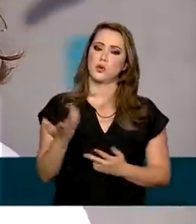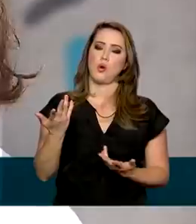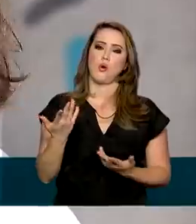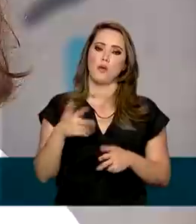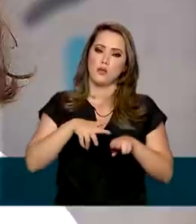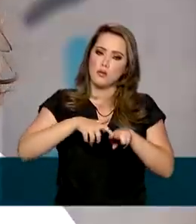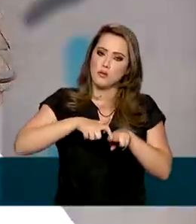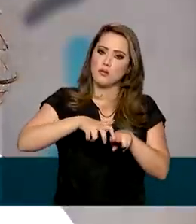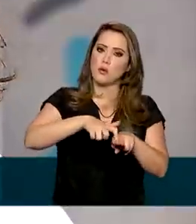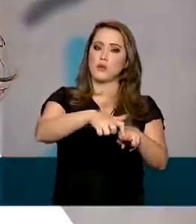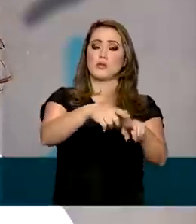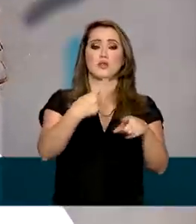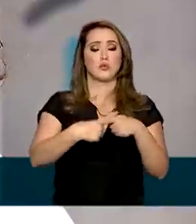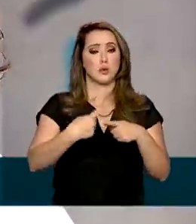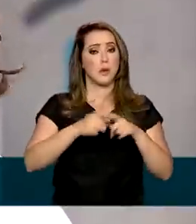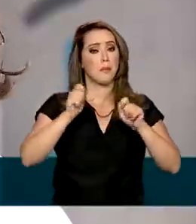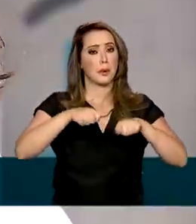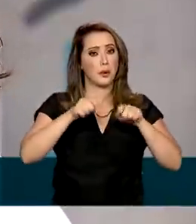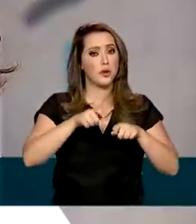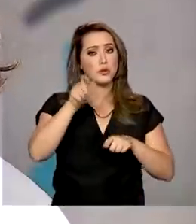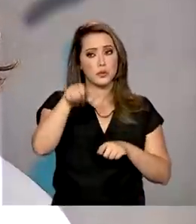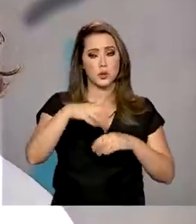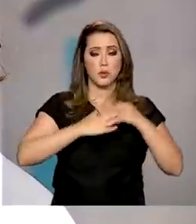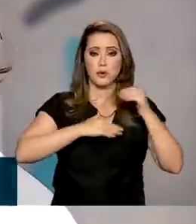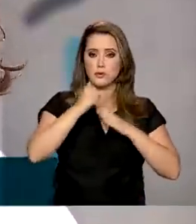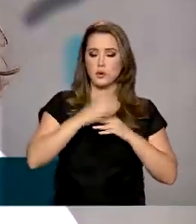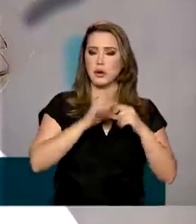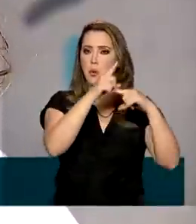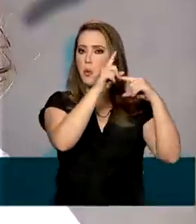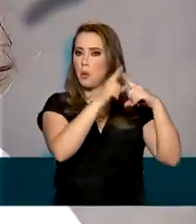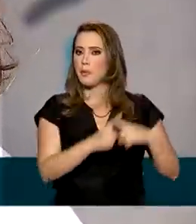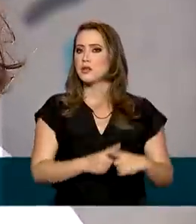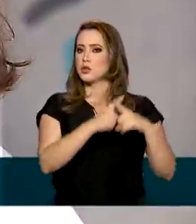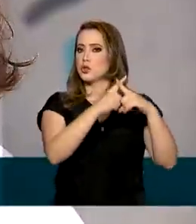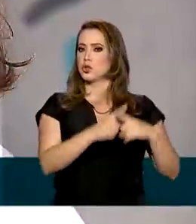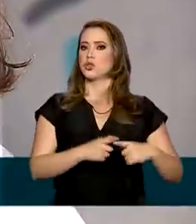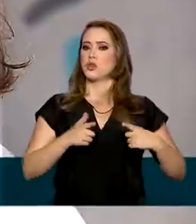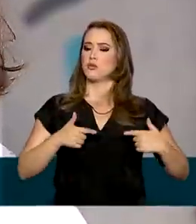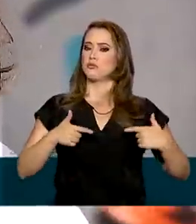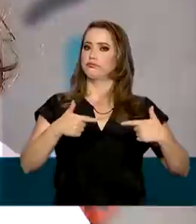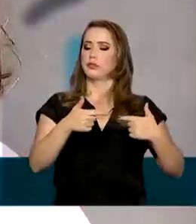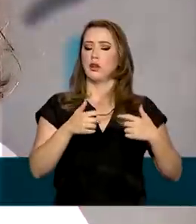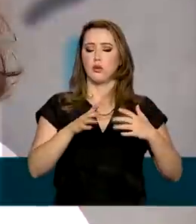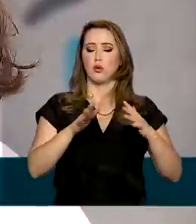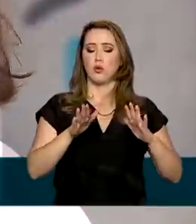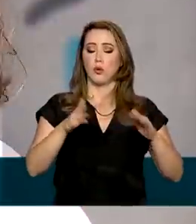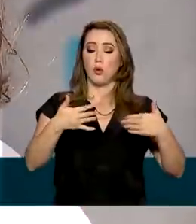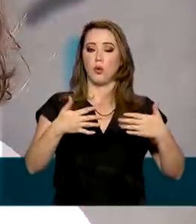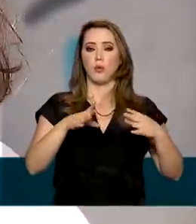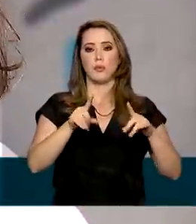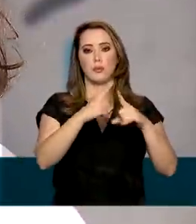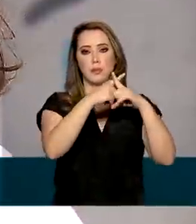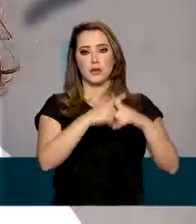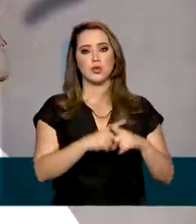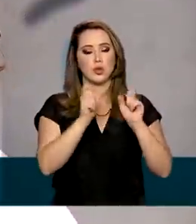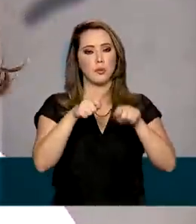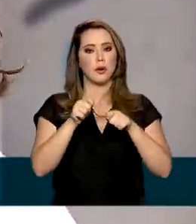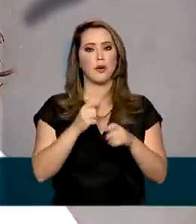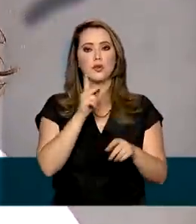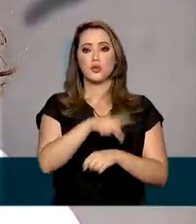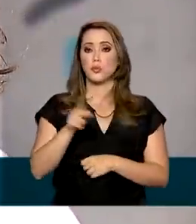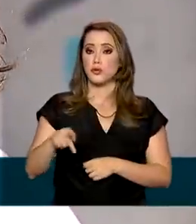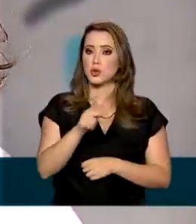skate. Pode ser um skatista profissional que está competindo, pode ser um professor de skate, pode ter uma